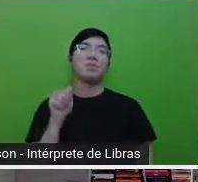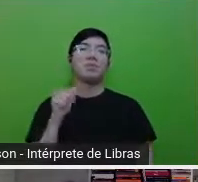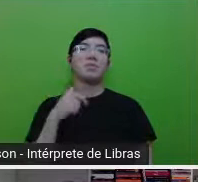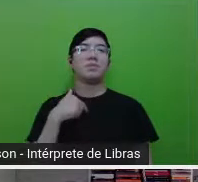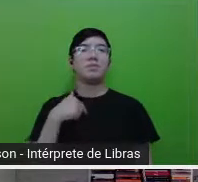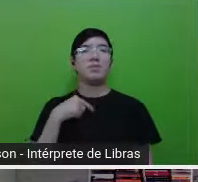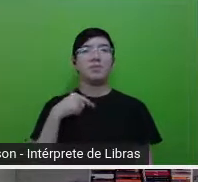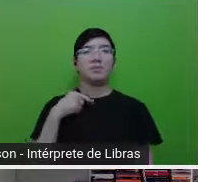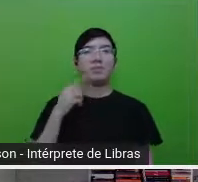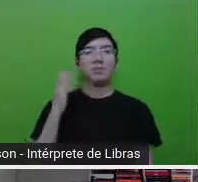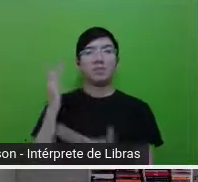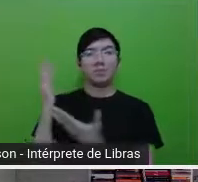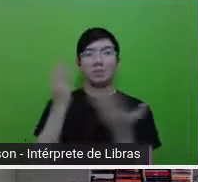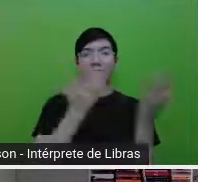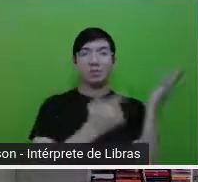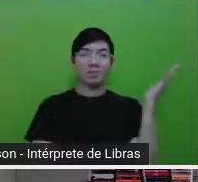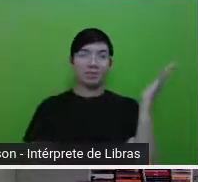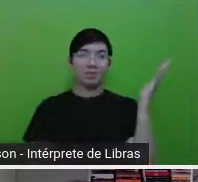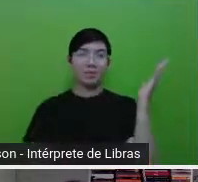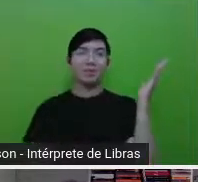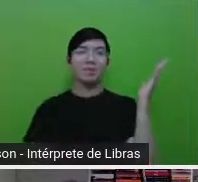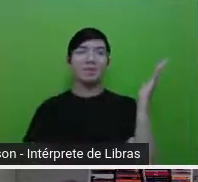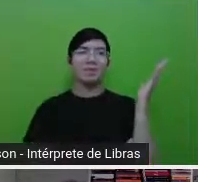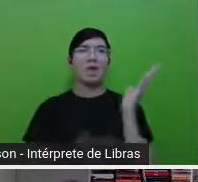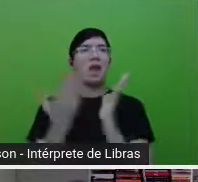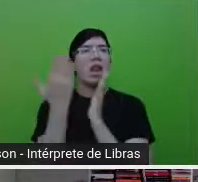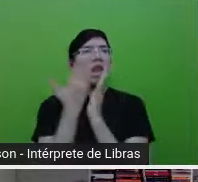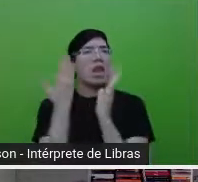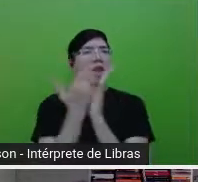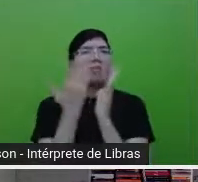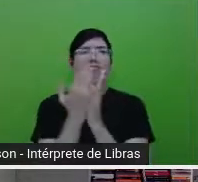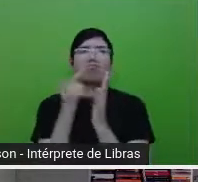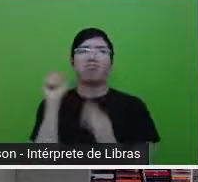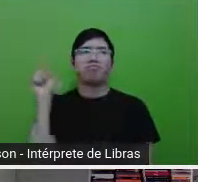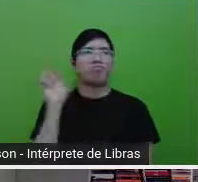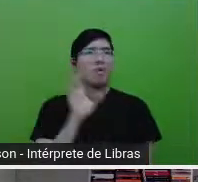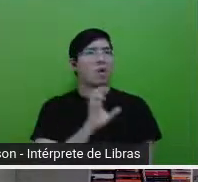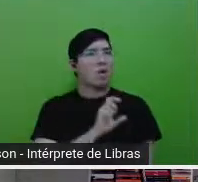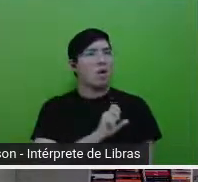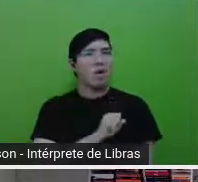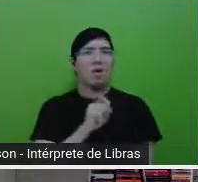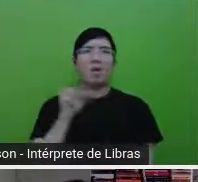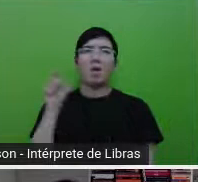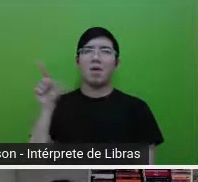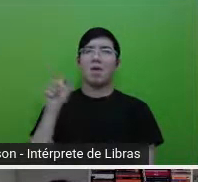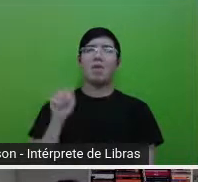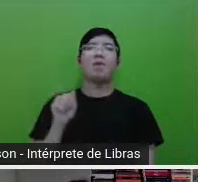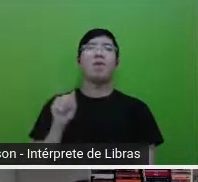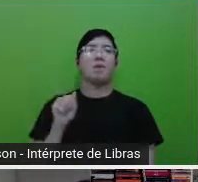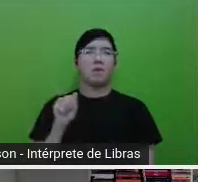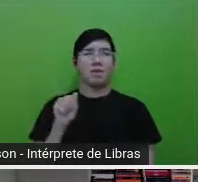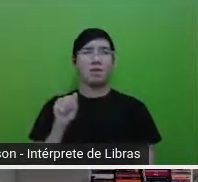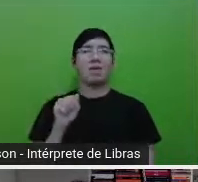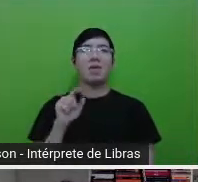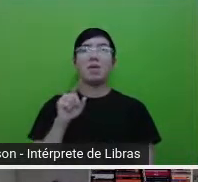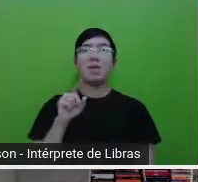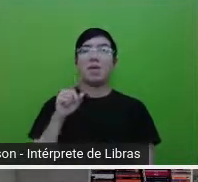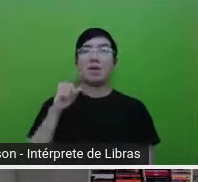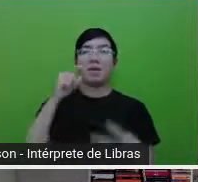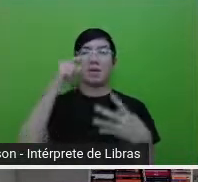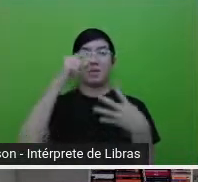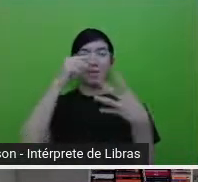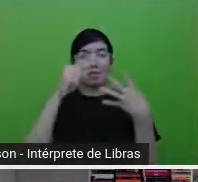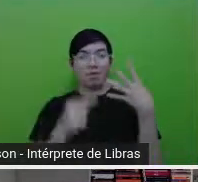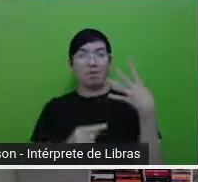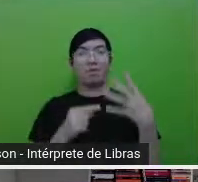também é um outro livro maravilhoso, Dias de Abandono, que foi o que eu falei no começo, né? Que era até então o meu preferido,